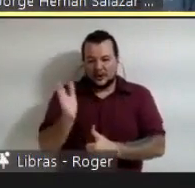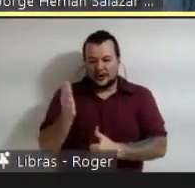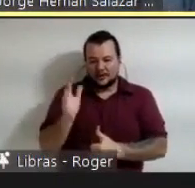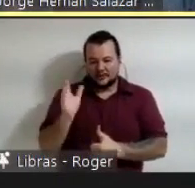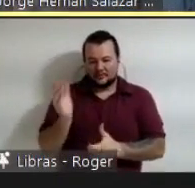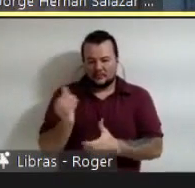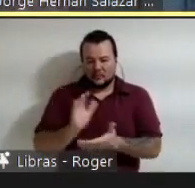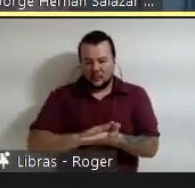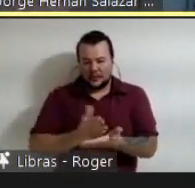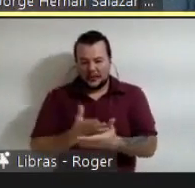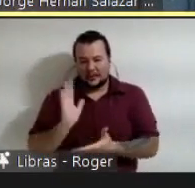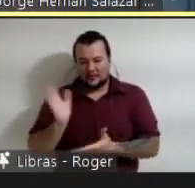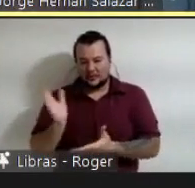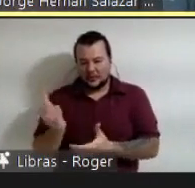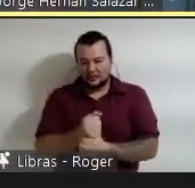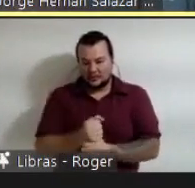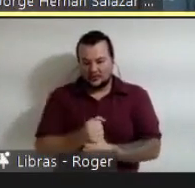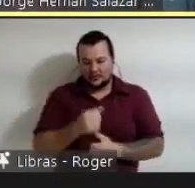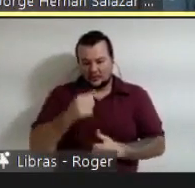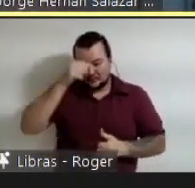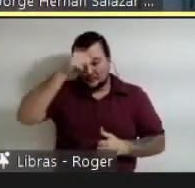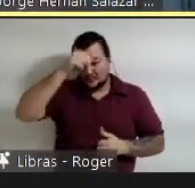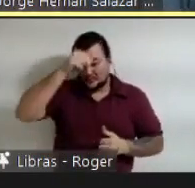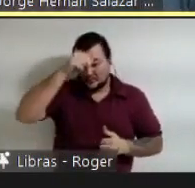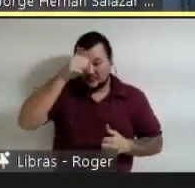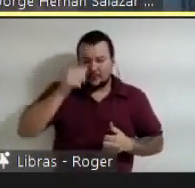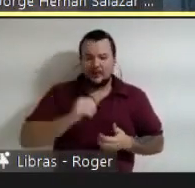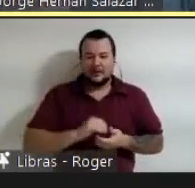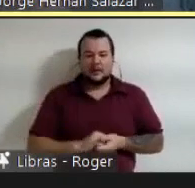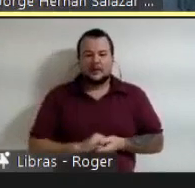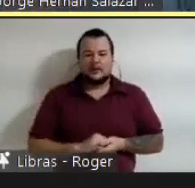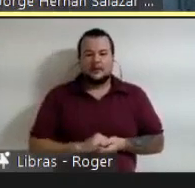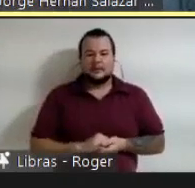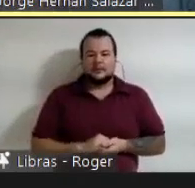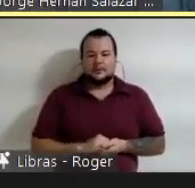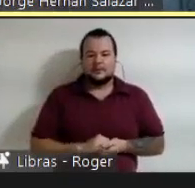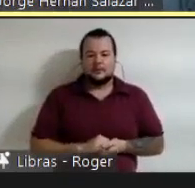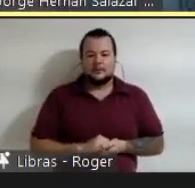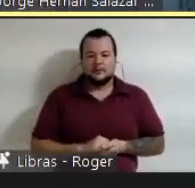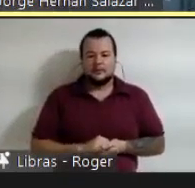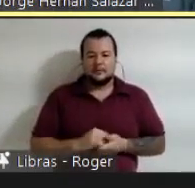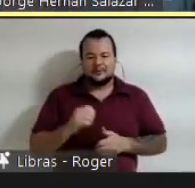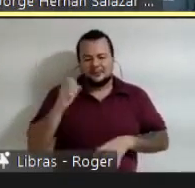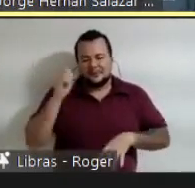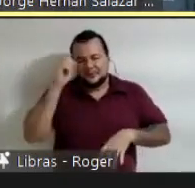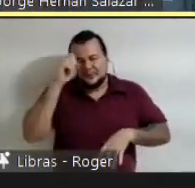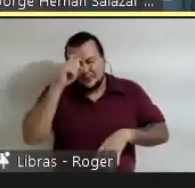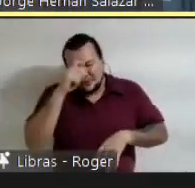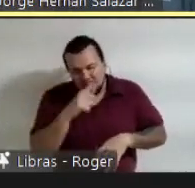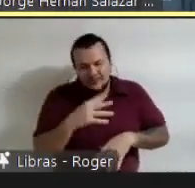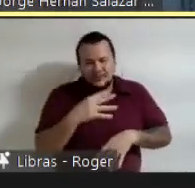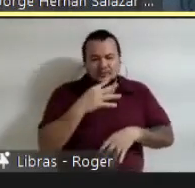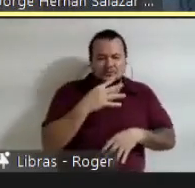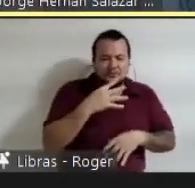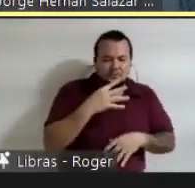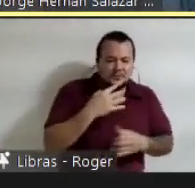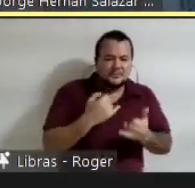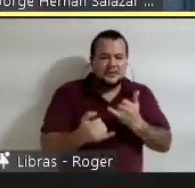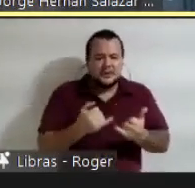todo claras. Quando um conhecimento que parecia suficiente para explicar um fenômeno